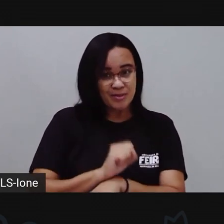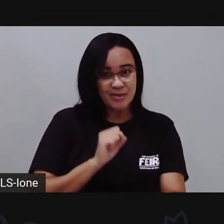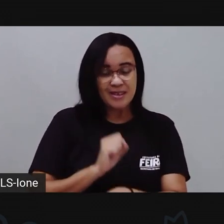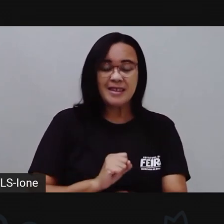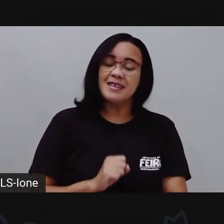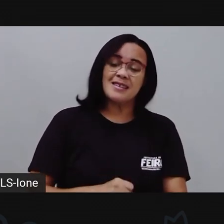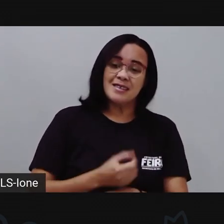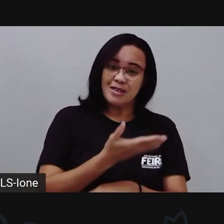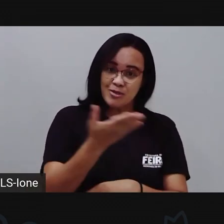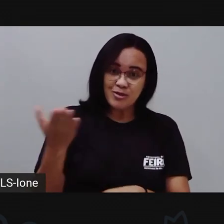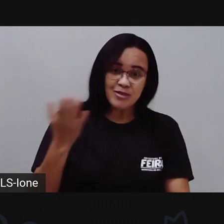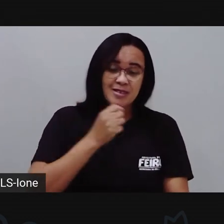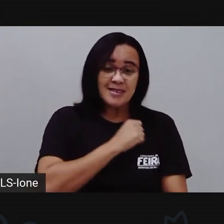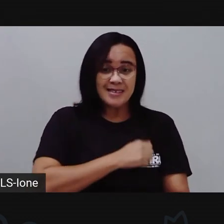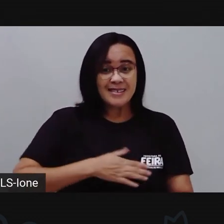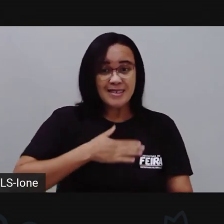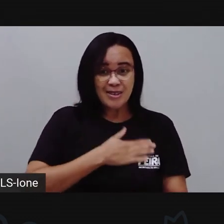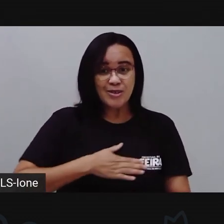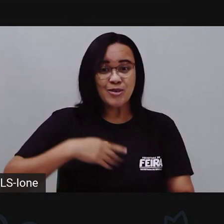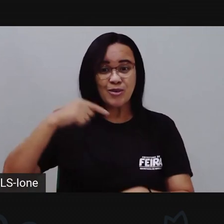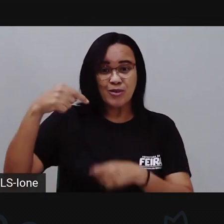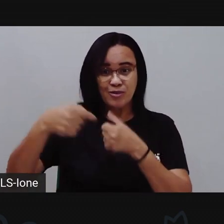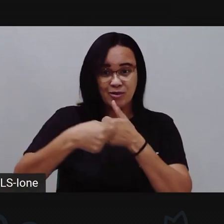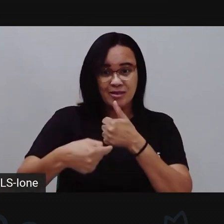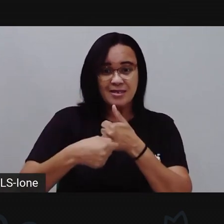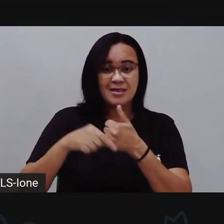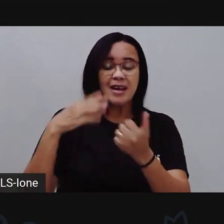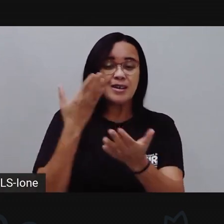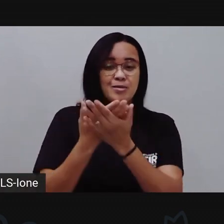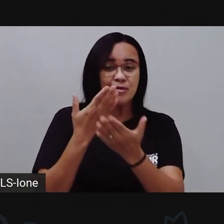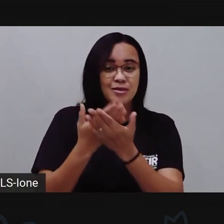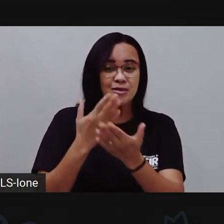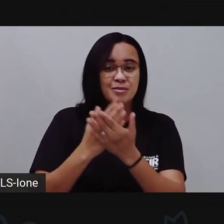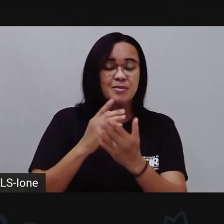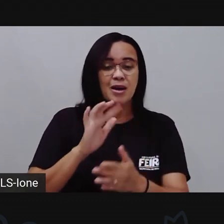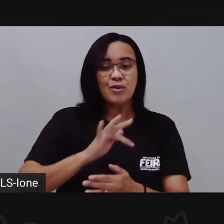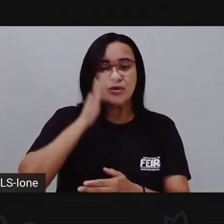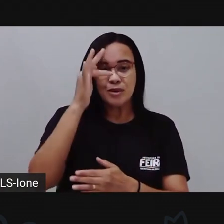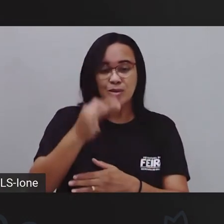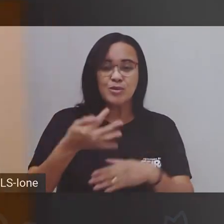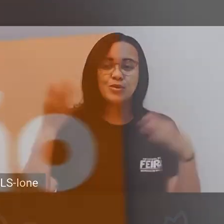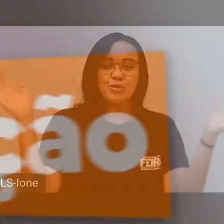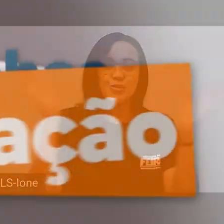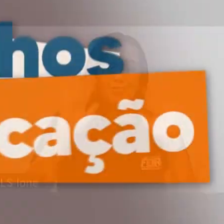espero que vocês tenham curtido. E nos vemos na próxima aula. Um beijão e até mais. Tchau, tchau.